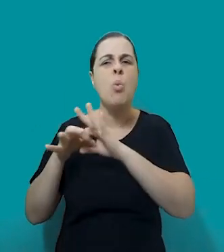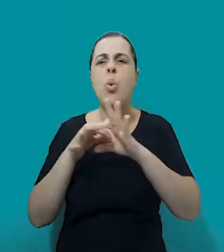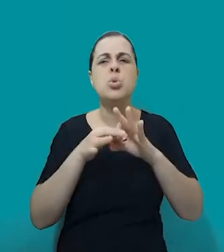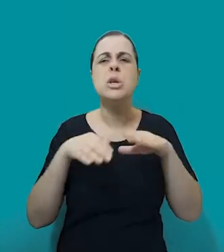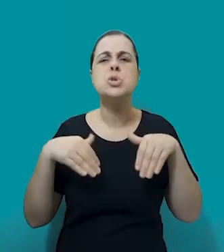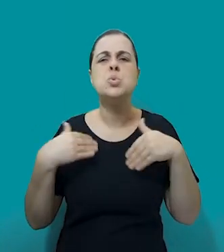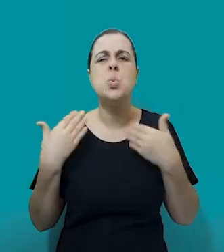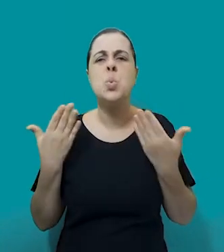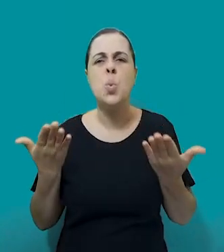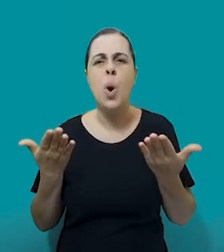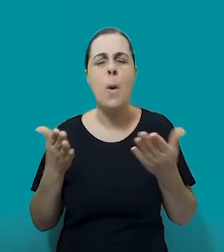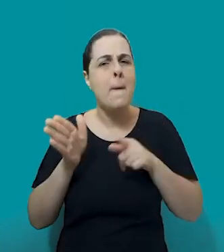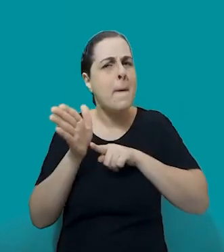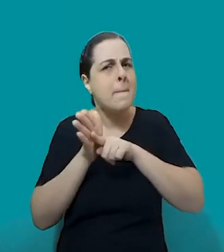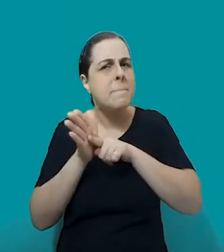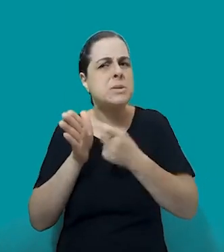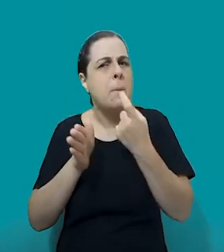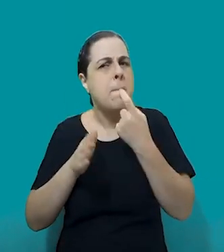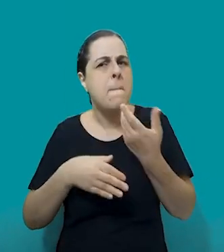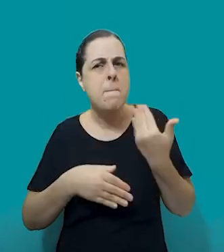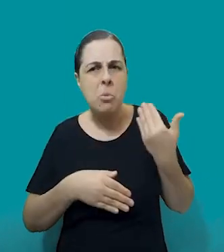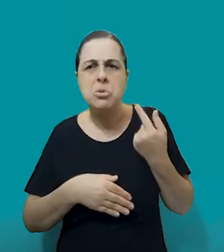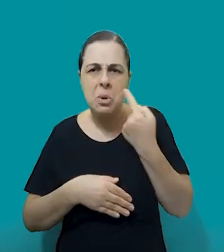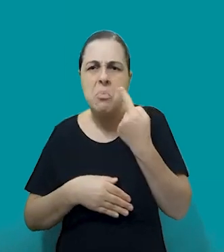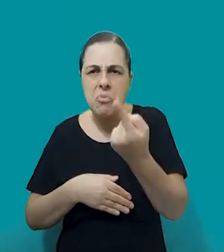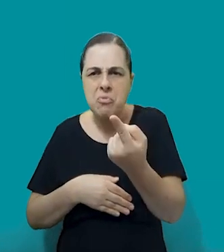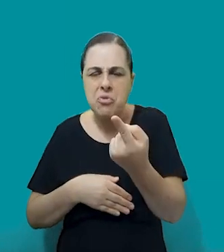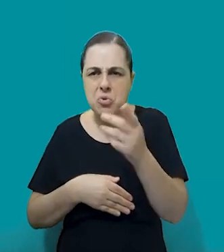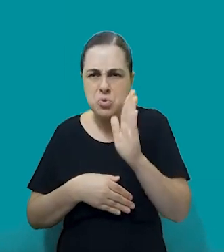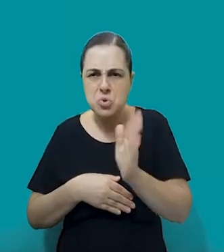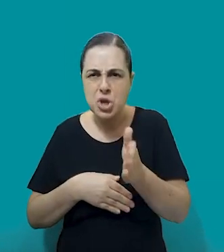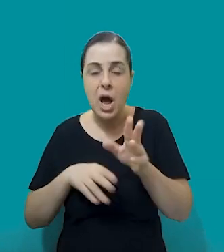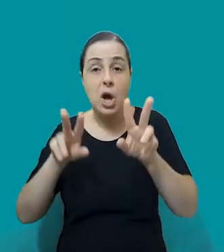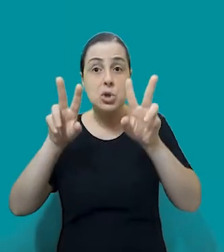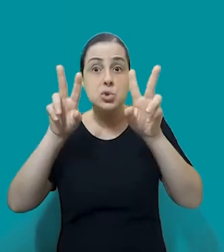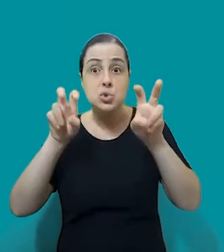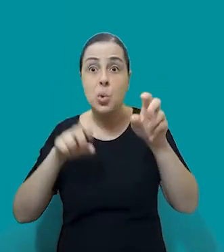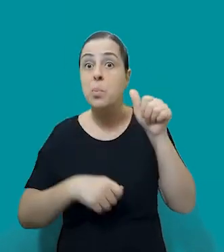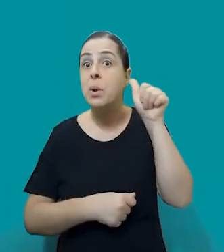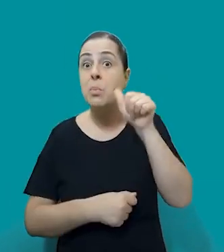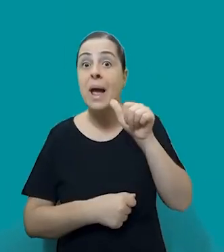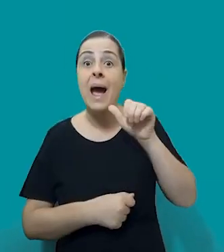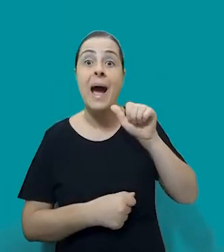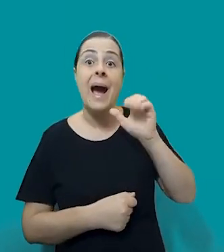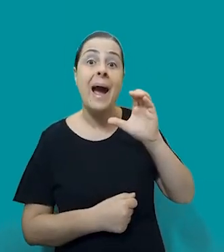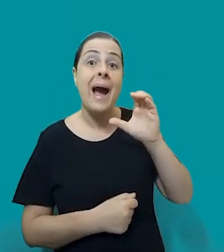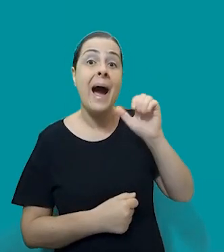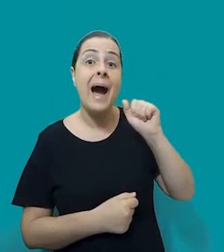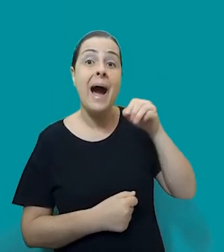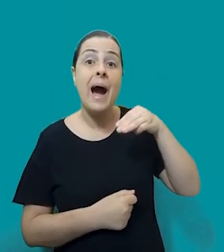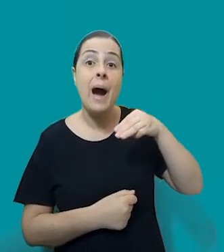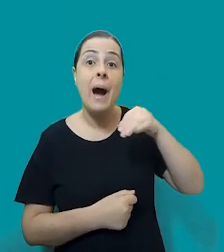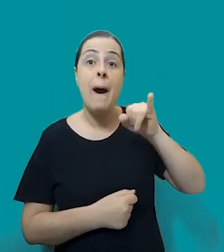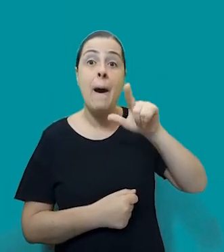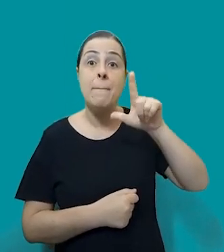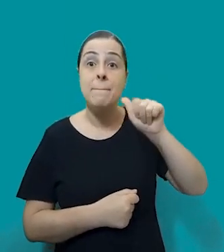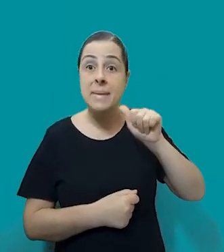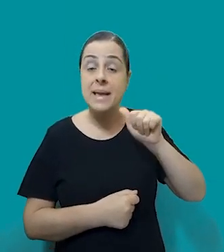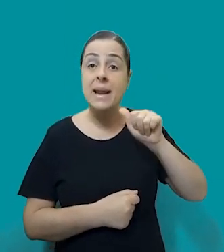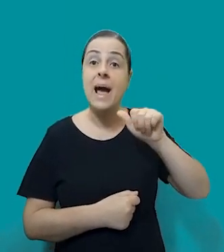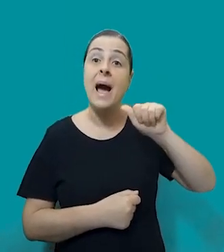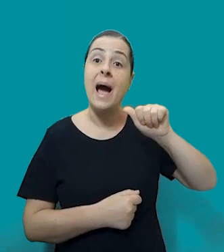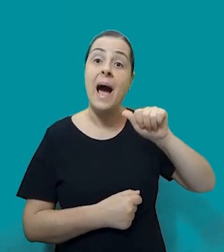Saiu uma pesquisa recente, não sei se vocês chegaram a ver, da Camila Alves, que é uma jornalista, ela fez um recorte